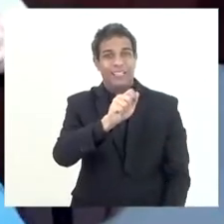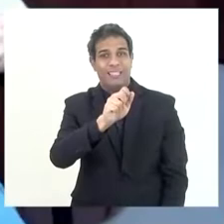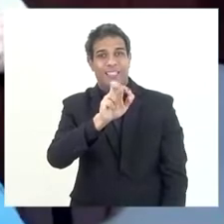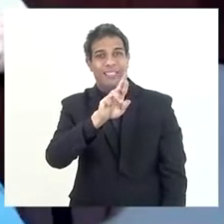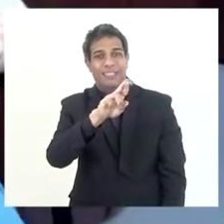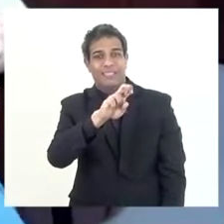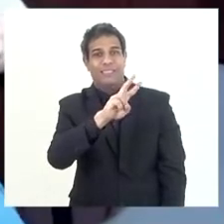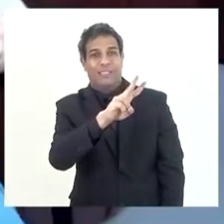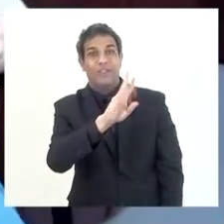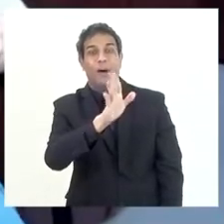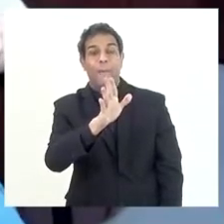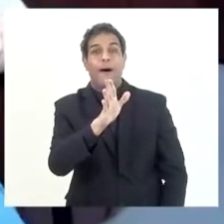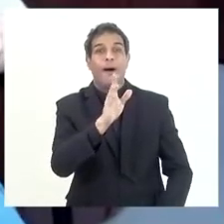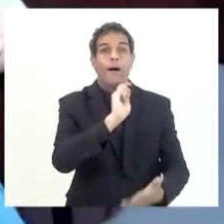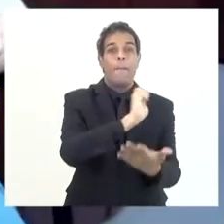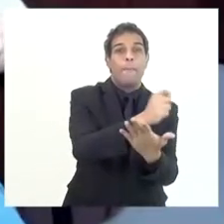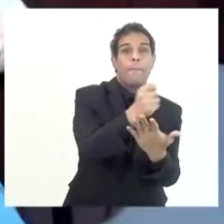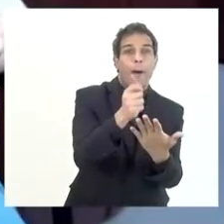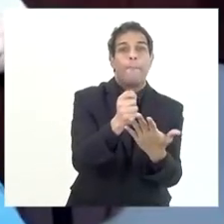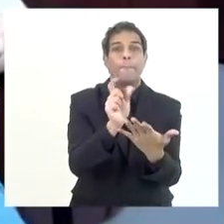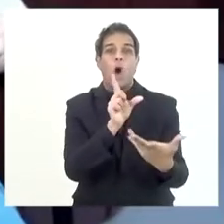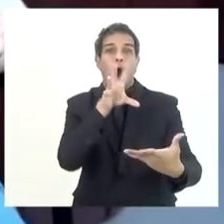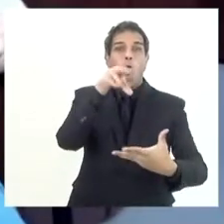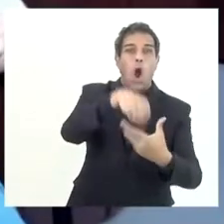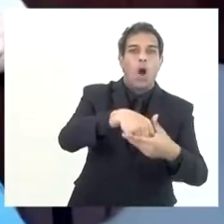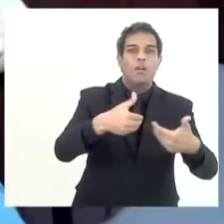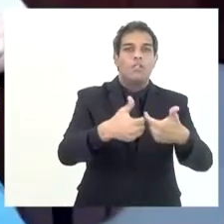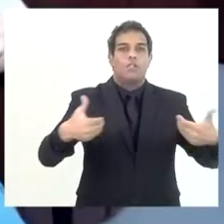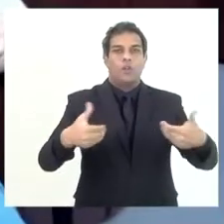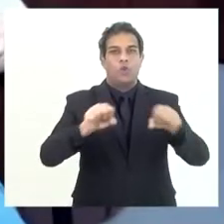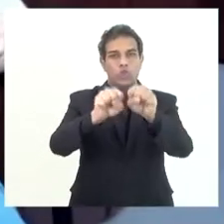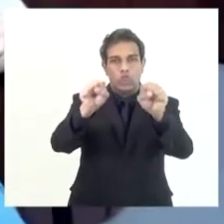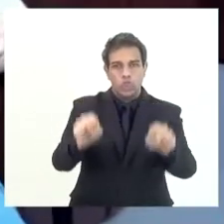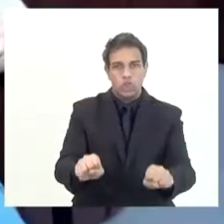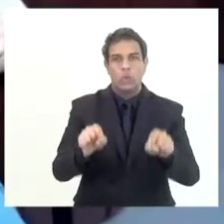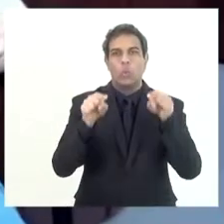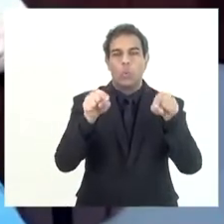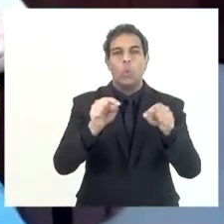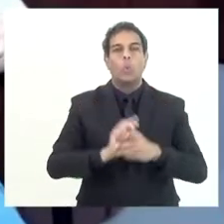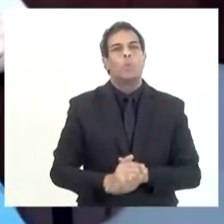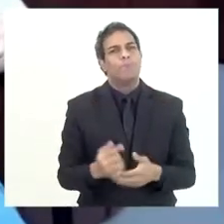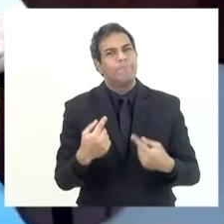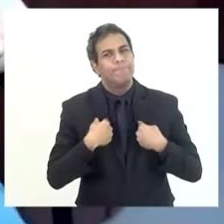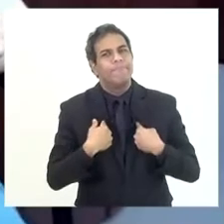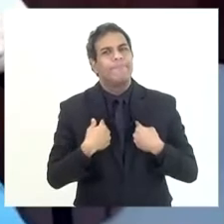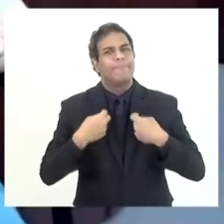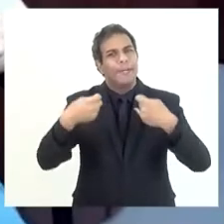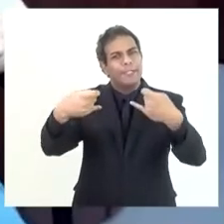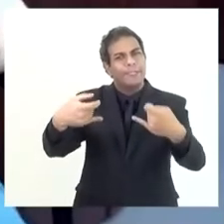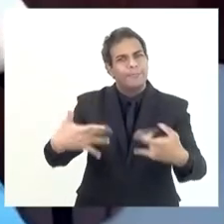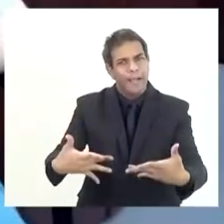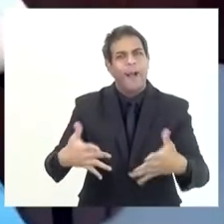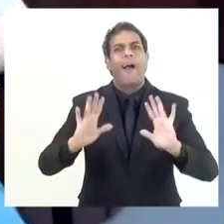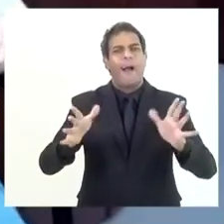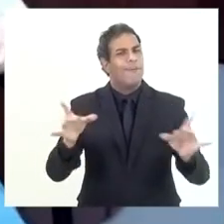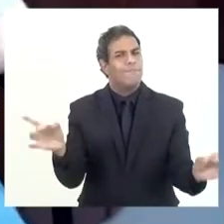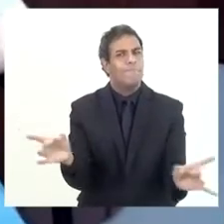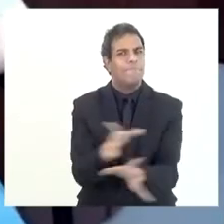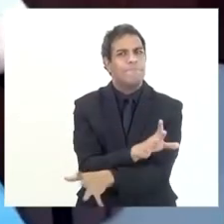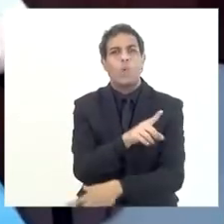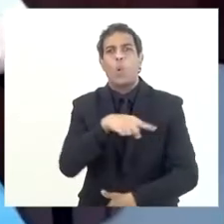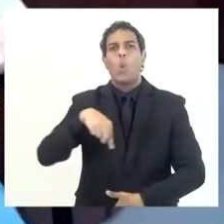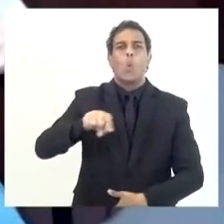destinações que cada um devem ter separadamente. Pelo que nos foi explicado, foi exatamente